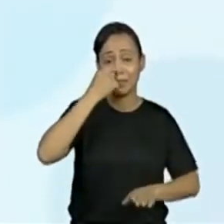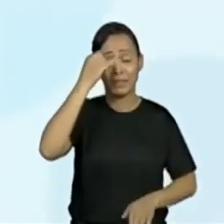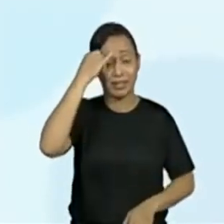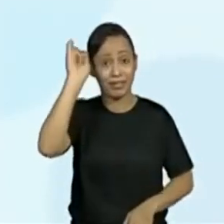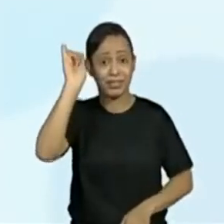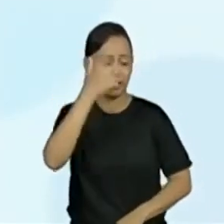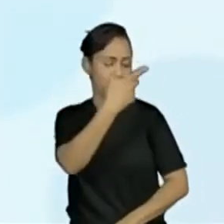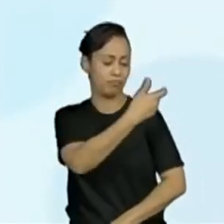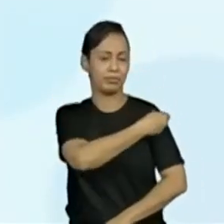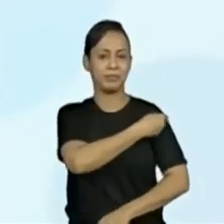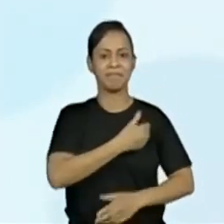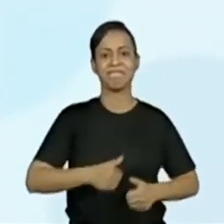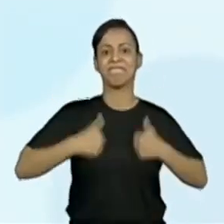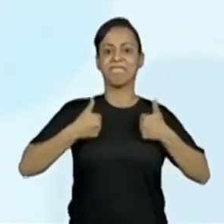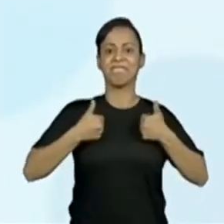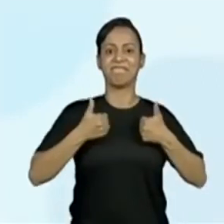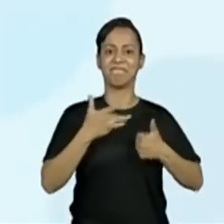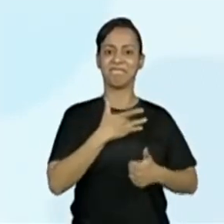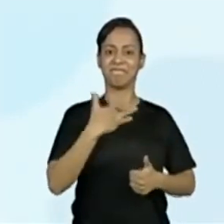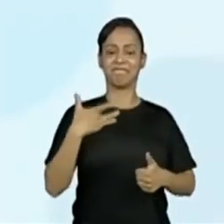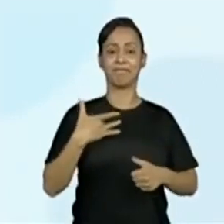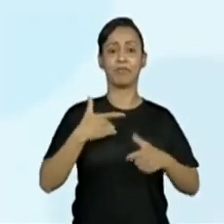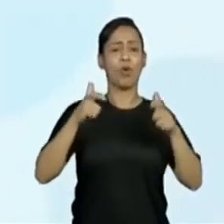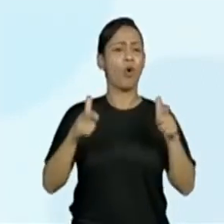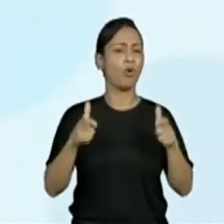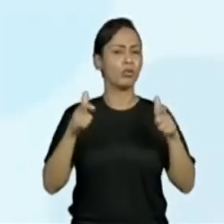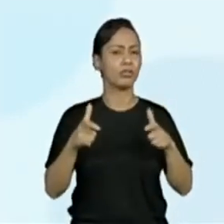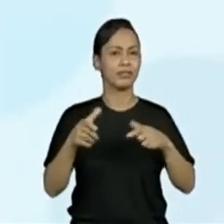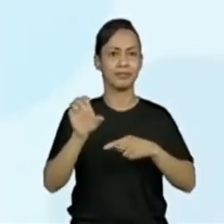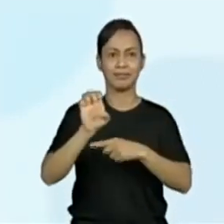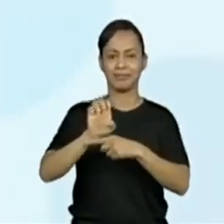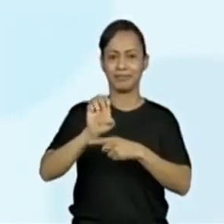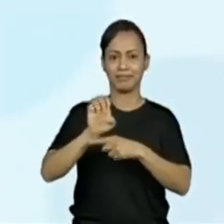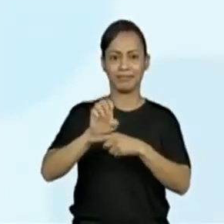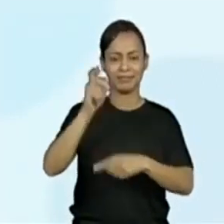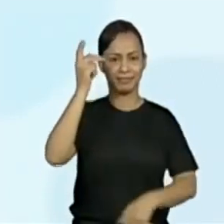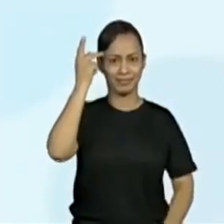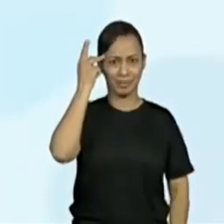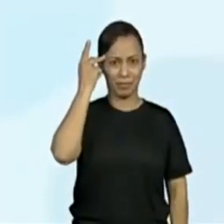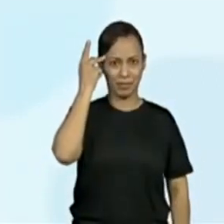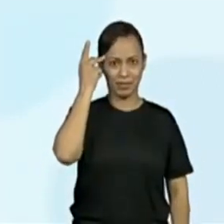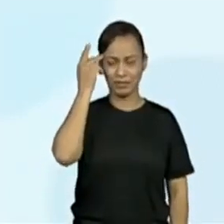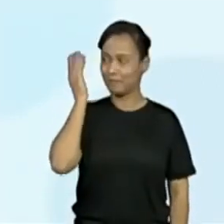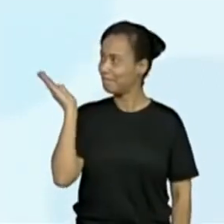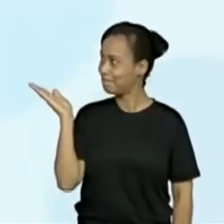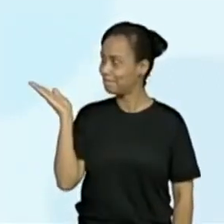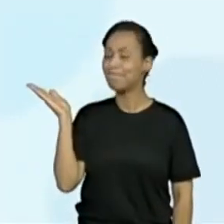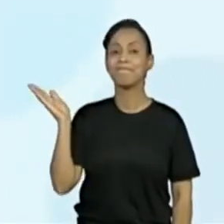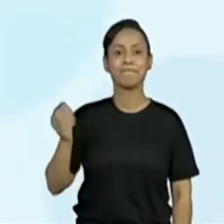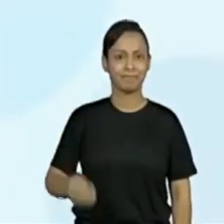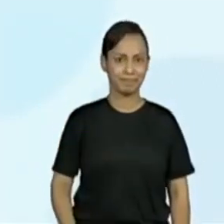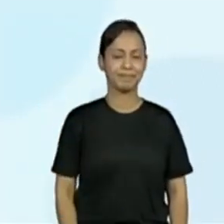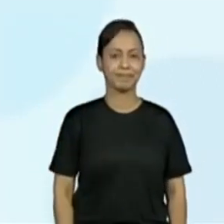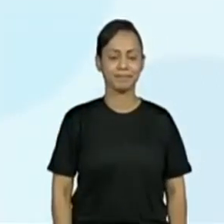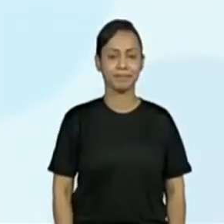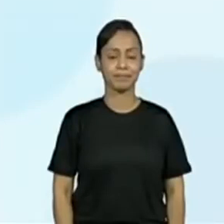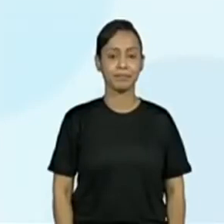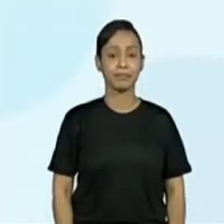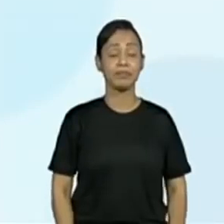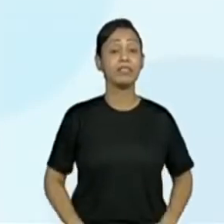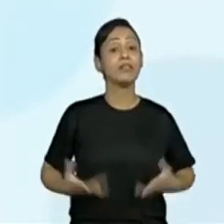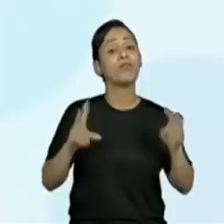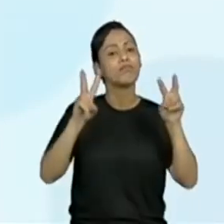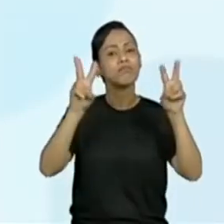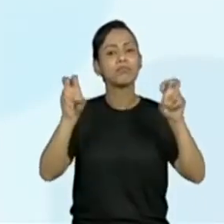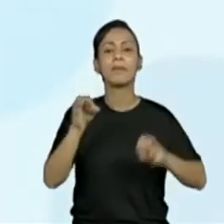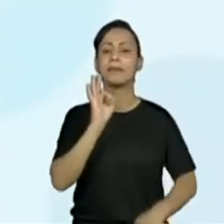Em São Paulo Em SP, né? Que aí já... Por quê? Esse é um